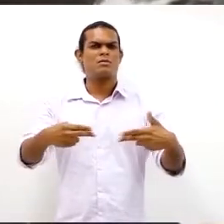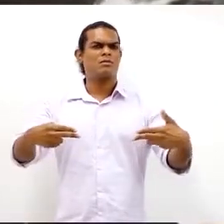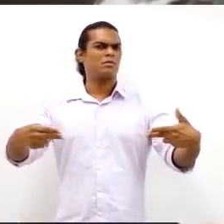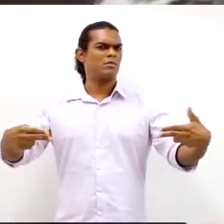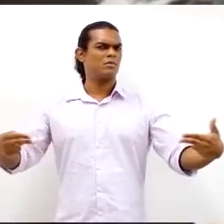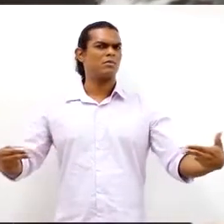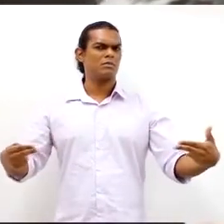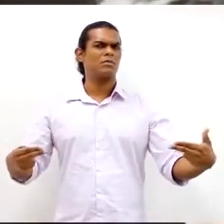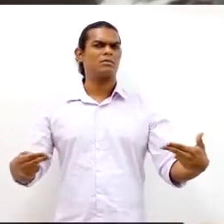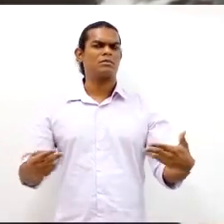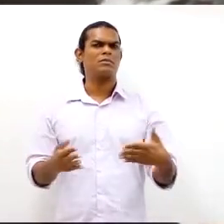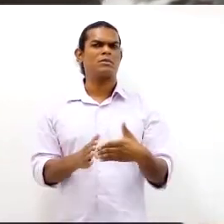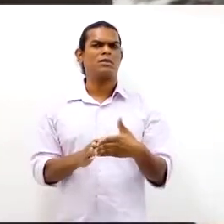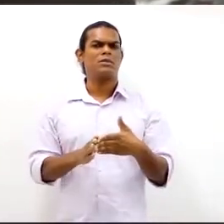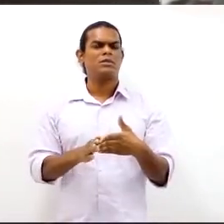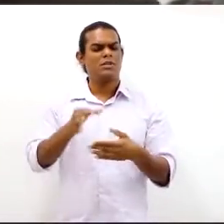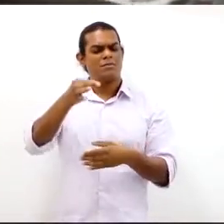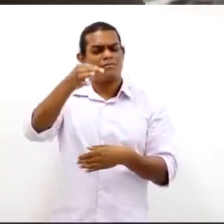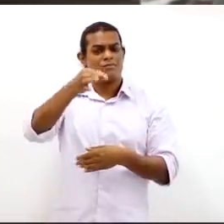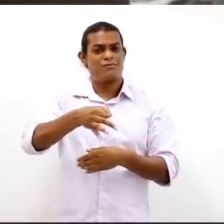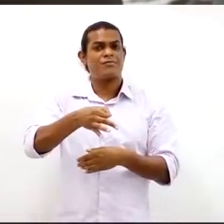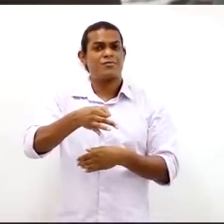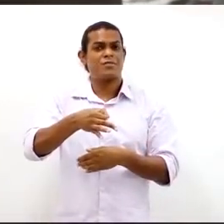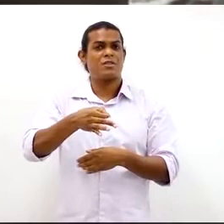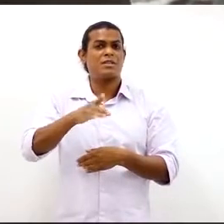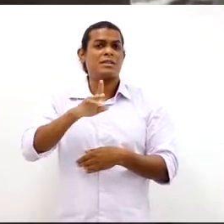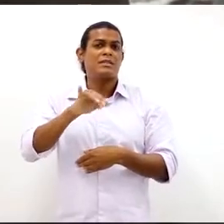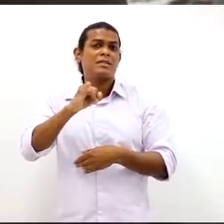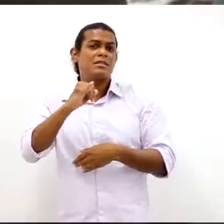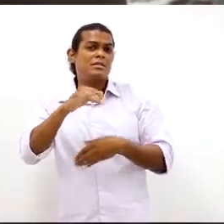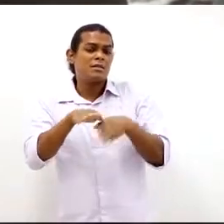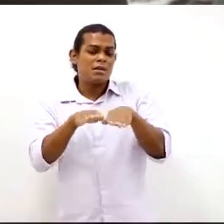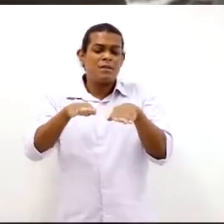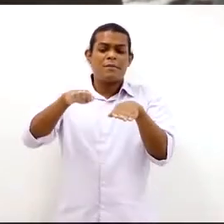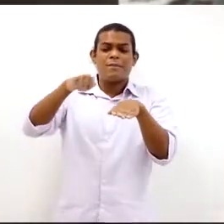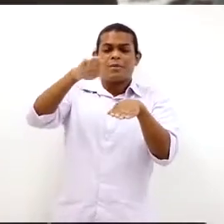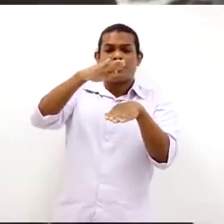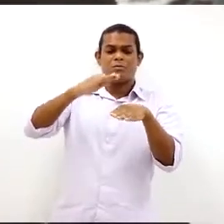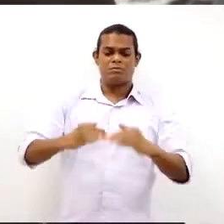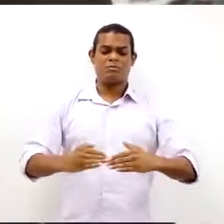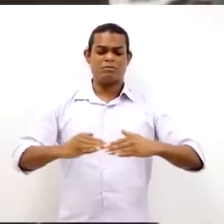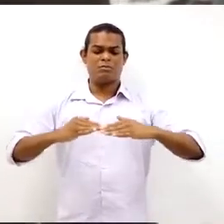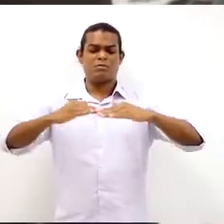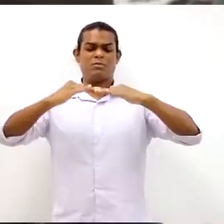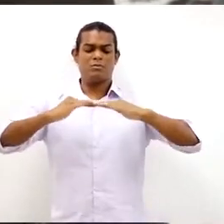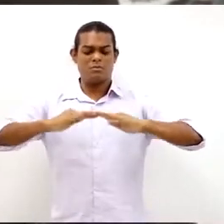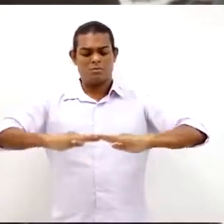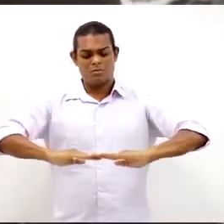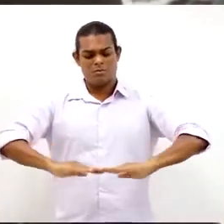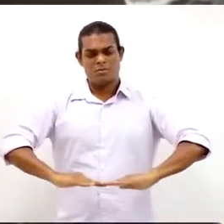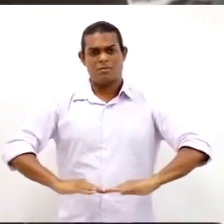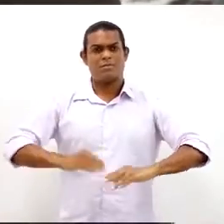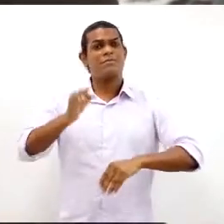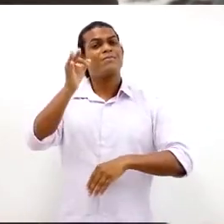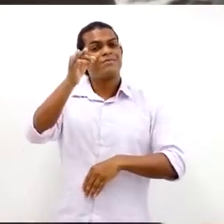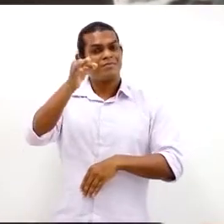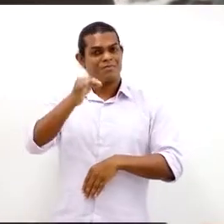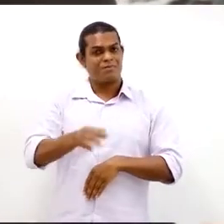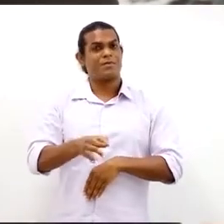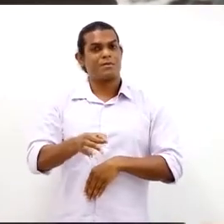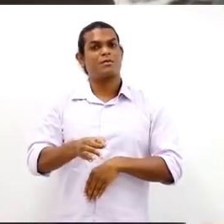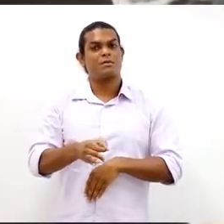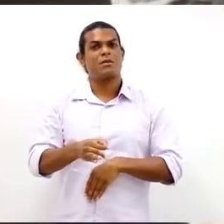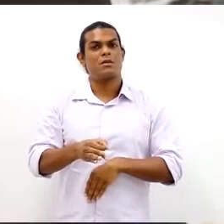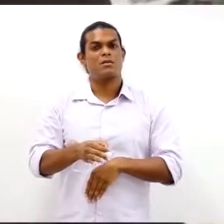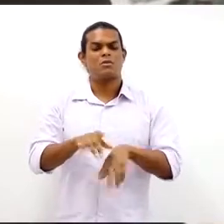está correto para aquele tipo de atividade, ou seja, se está na altura correta, se está na conformação anatômica correta, ou chama-se ergonomicamente